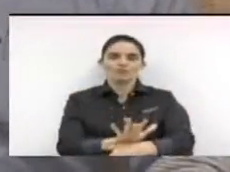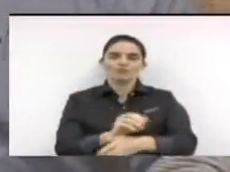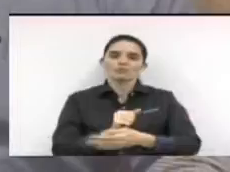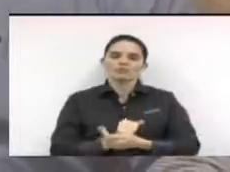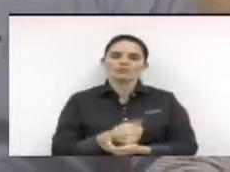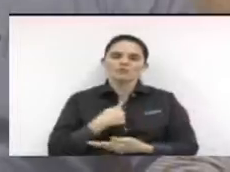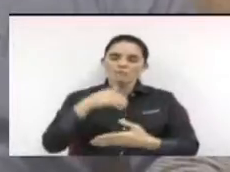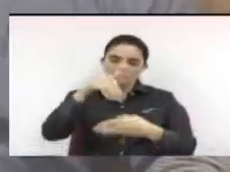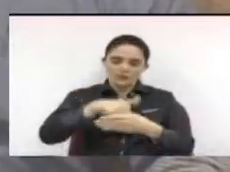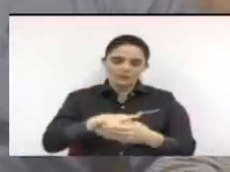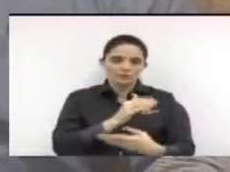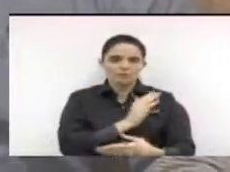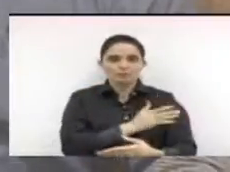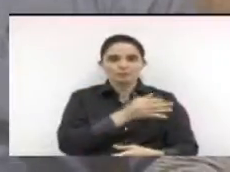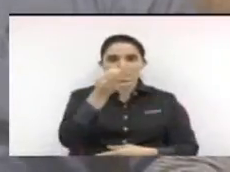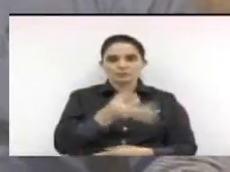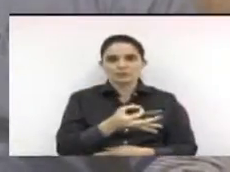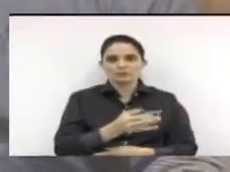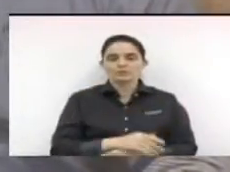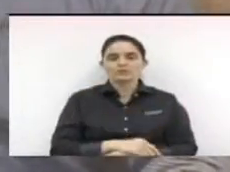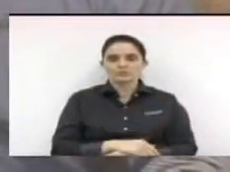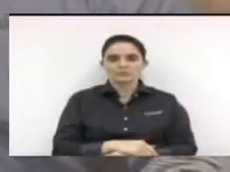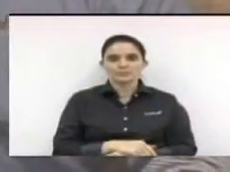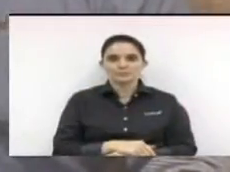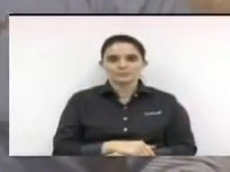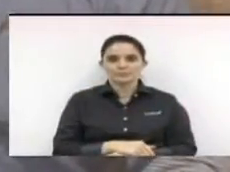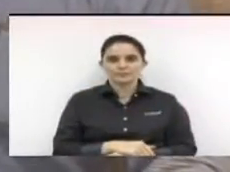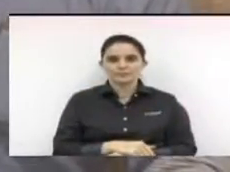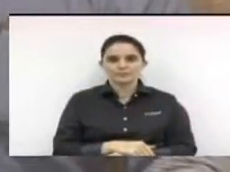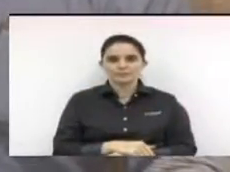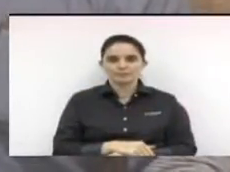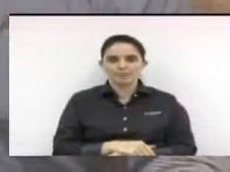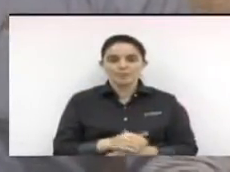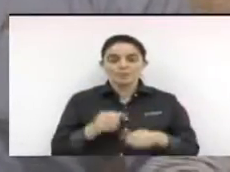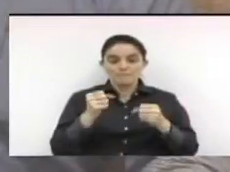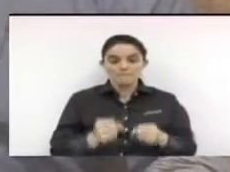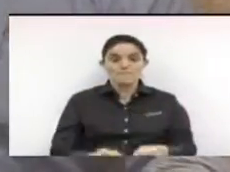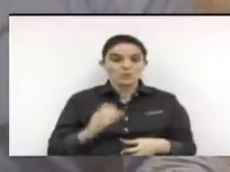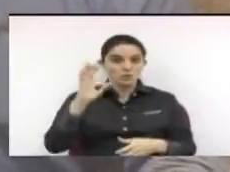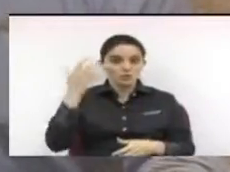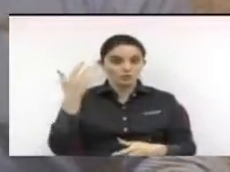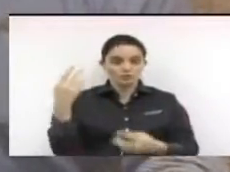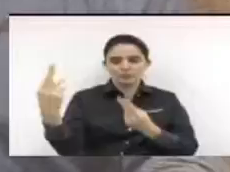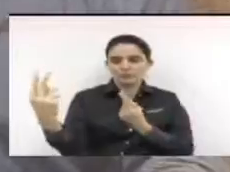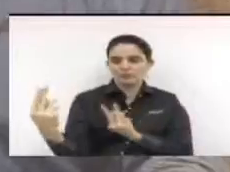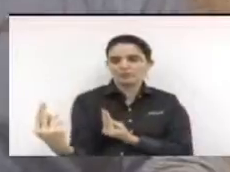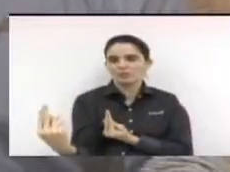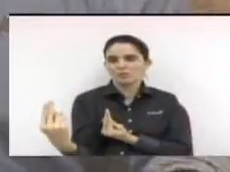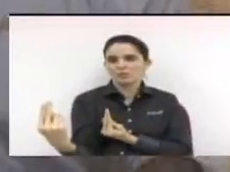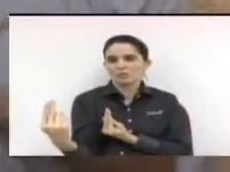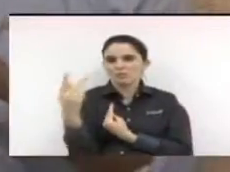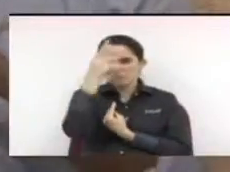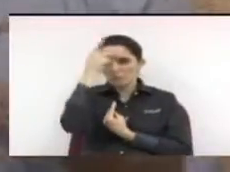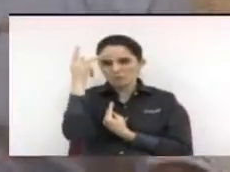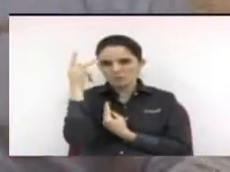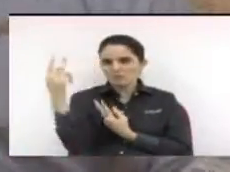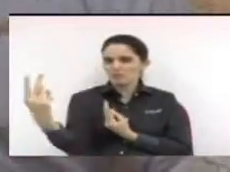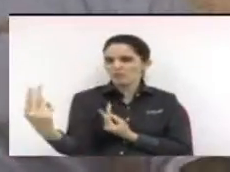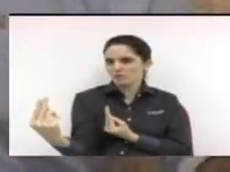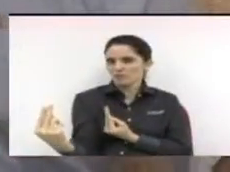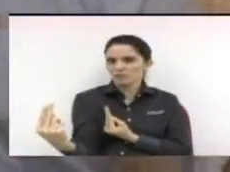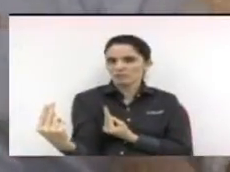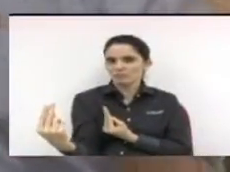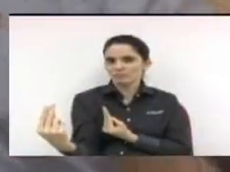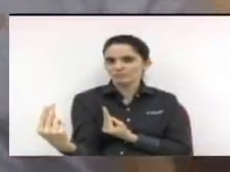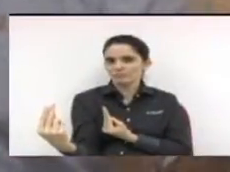coração. A possibilidade de situações semelhantes à minha, e se hoje eu estou aqui falando com os senhores é porque a escola